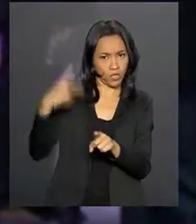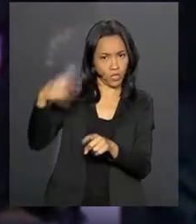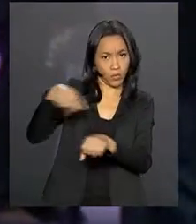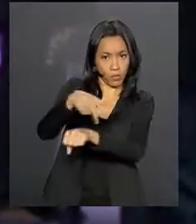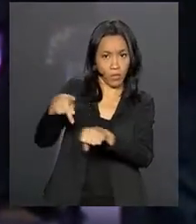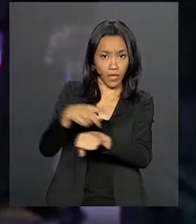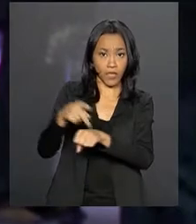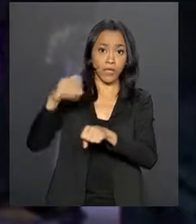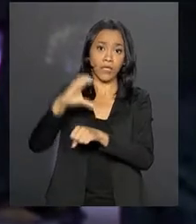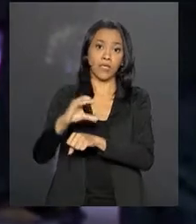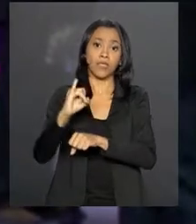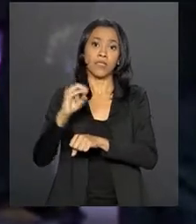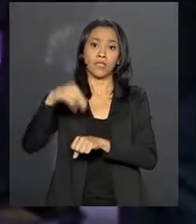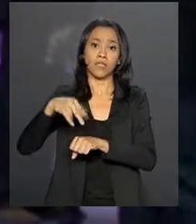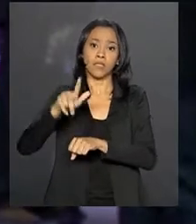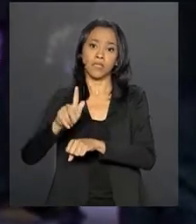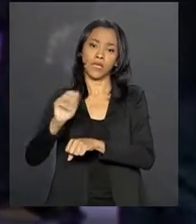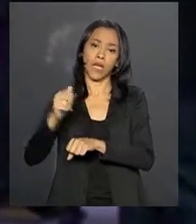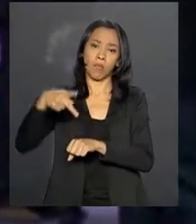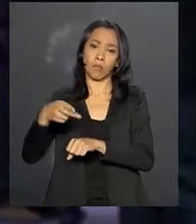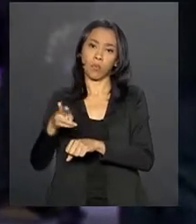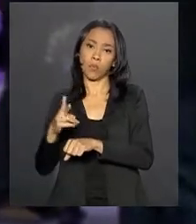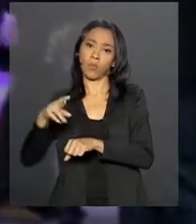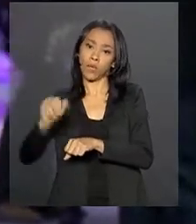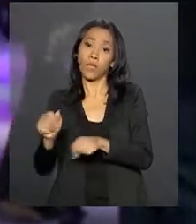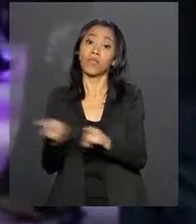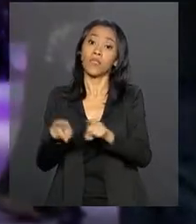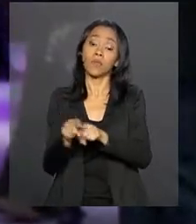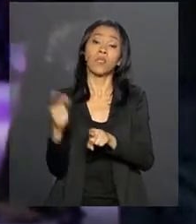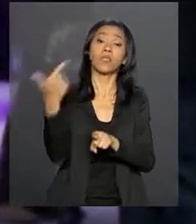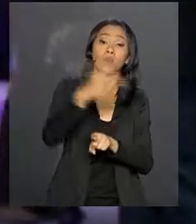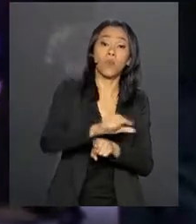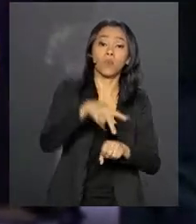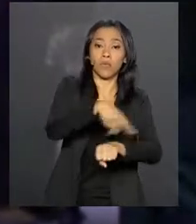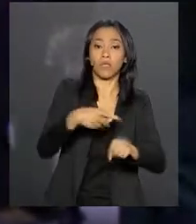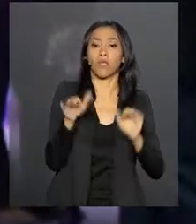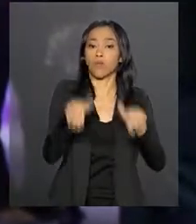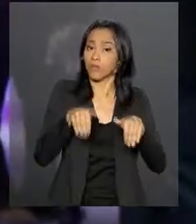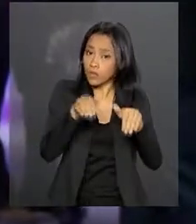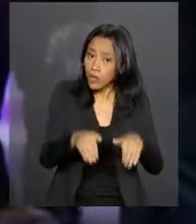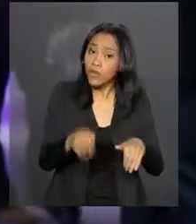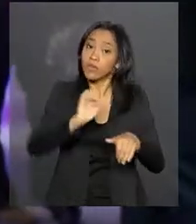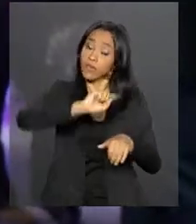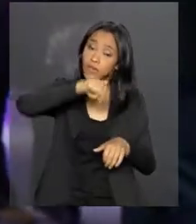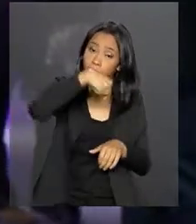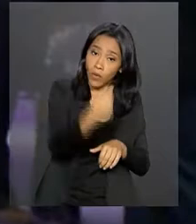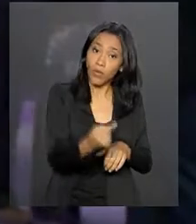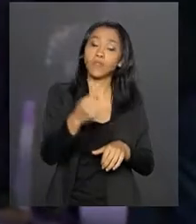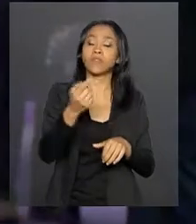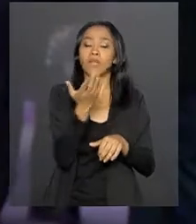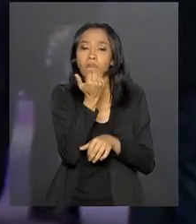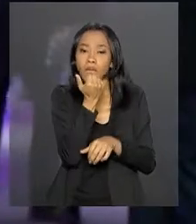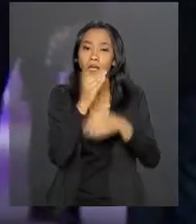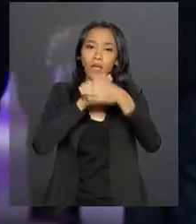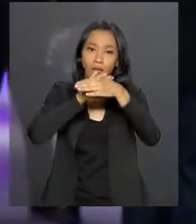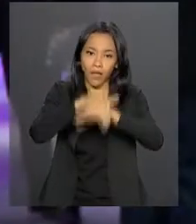e da Austrália. Mais tarde, Temer deve comparecer a um jantar em homenagem aos